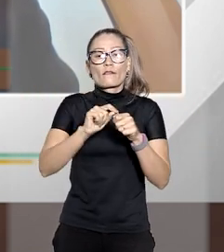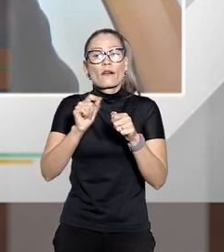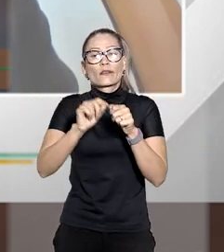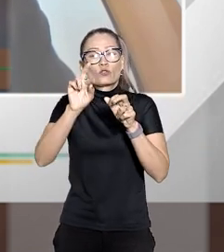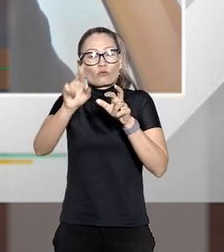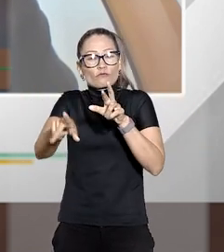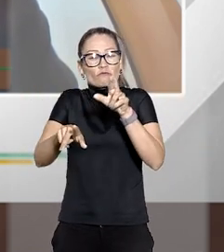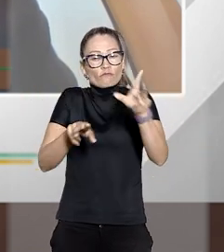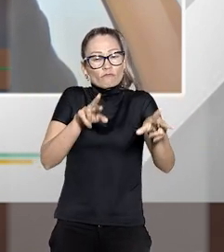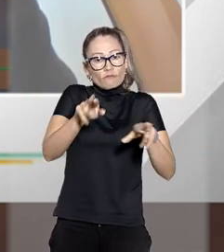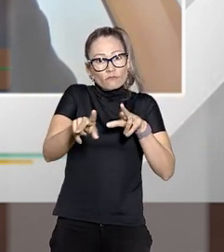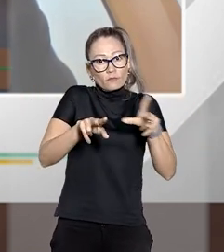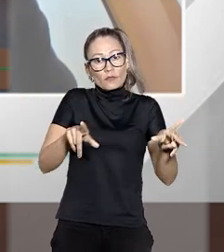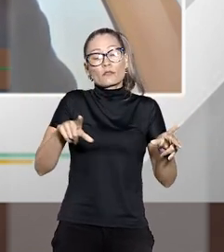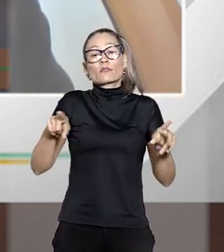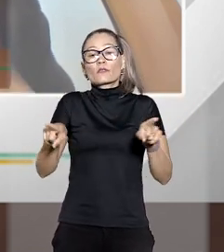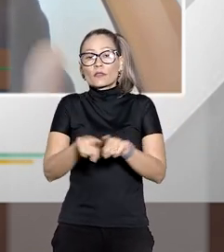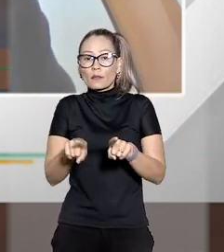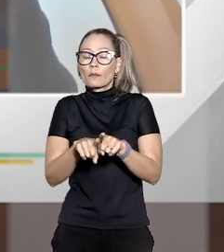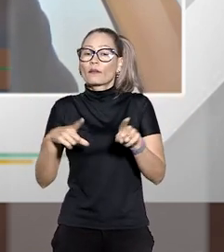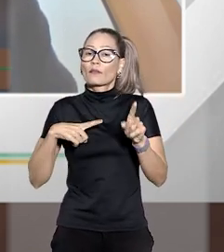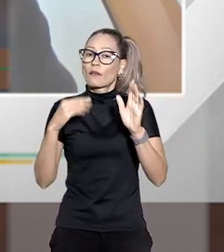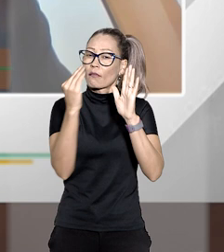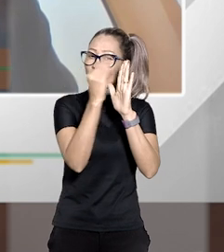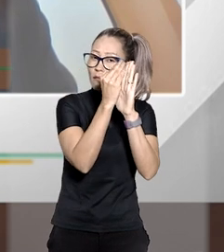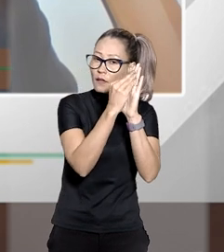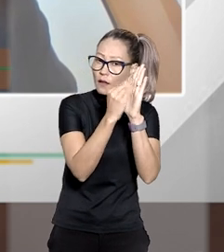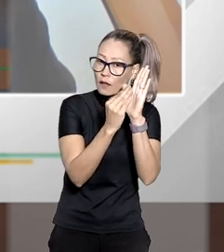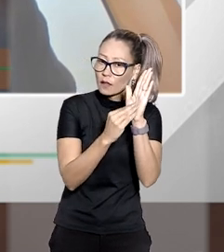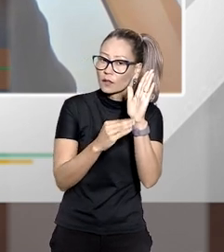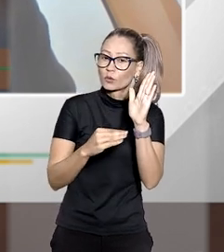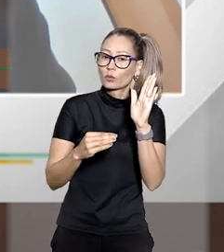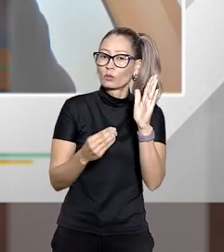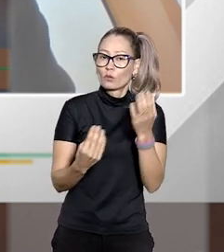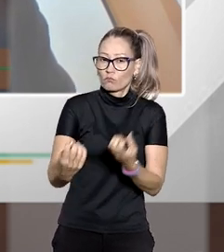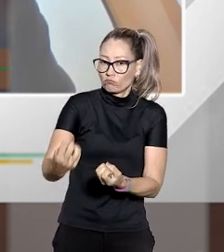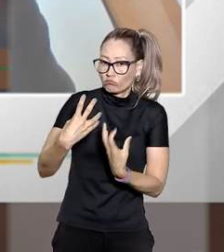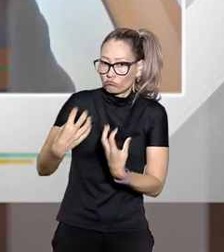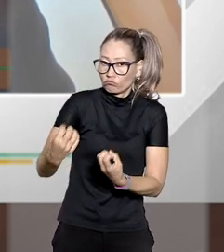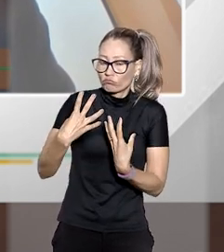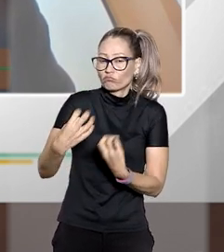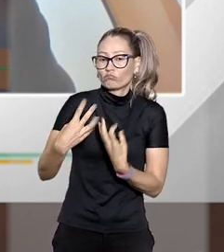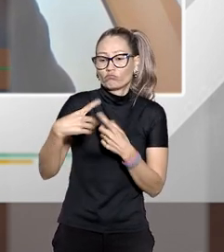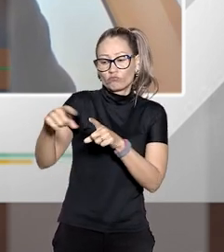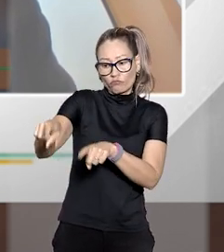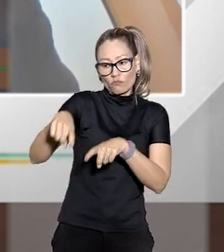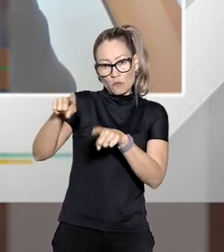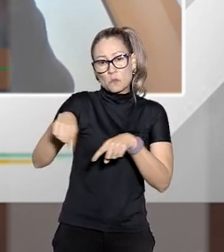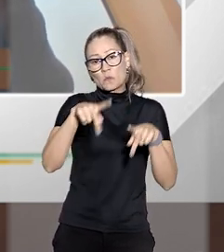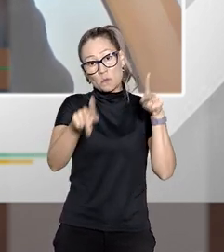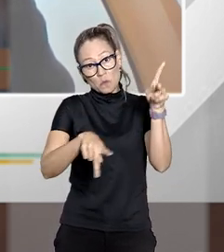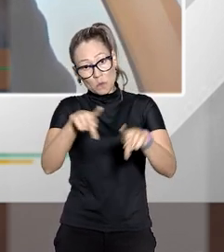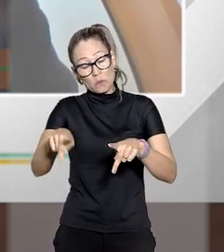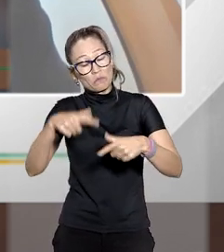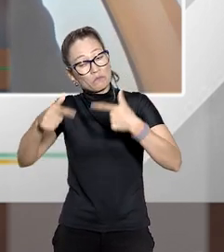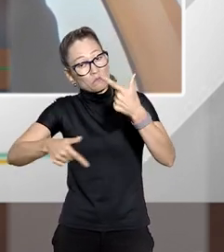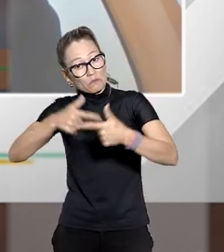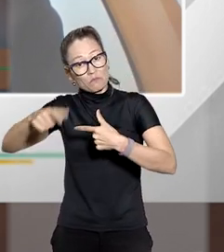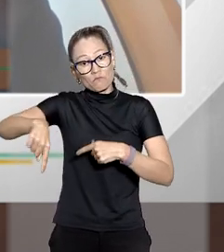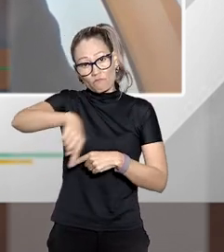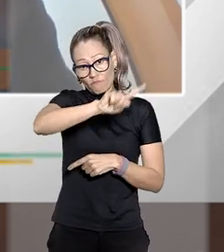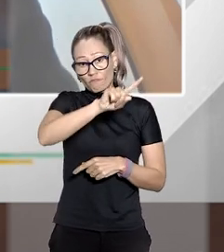distinção e tem dado os privilégios da fazenda pública à empresa pública que preste serviço público